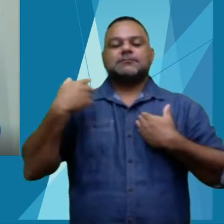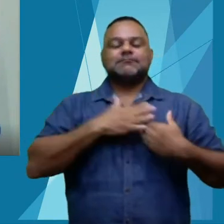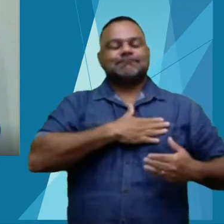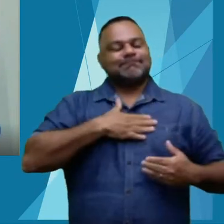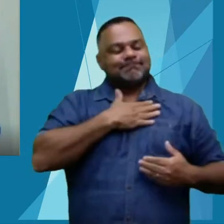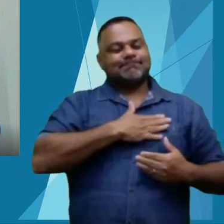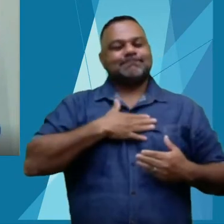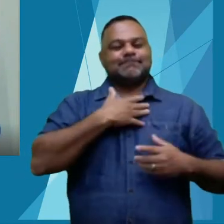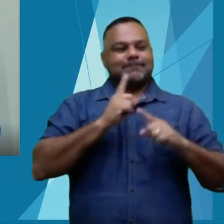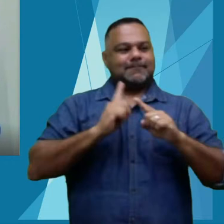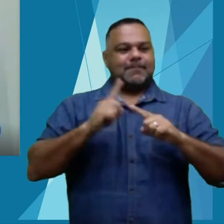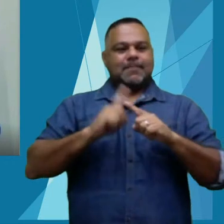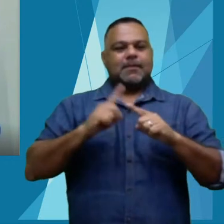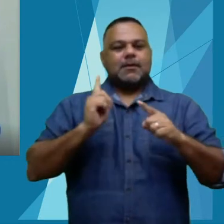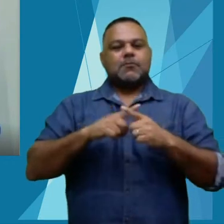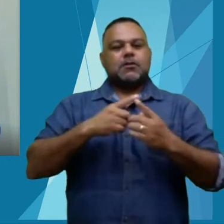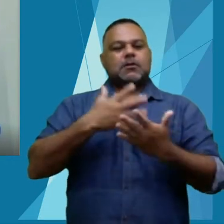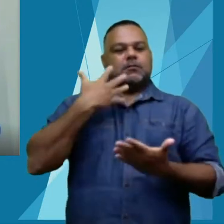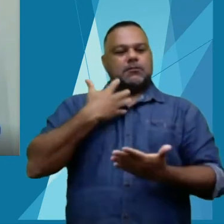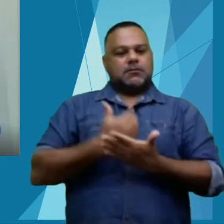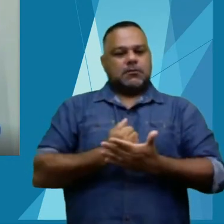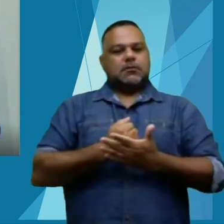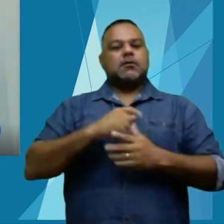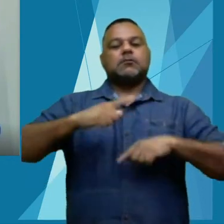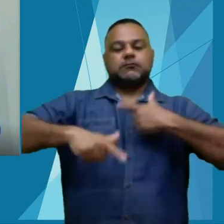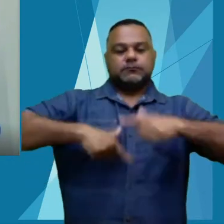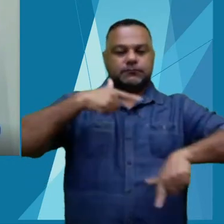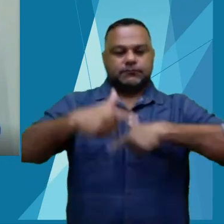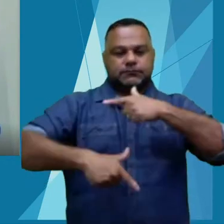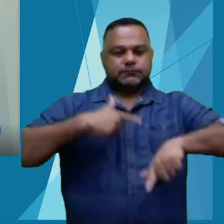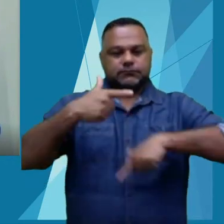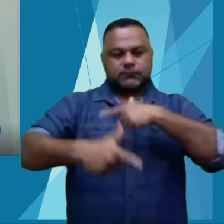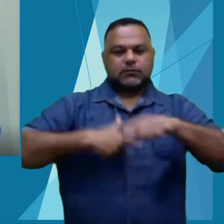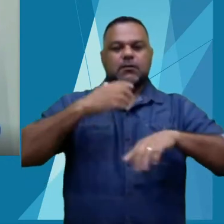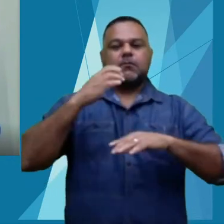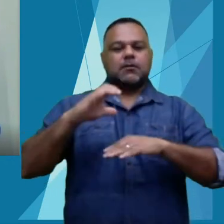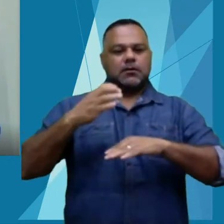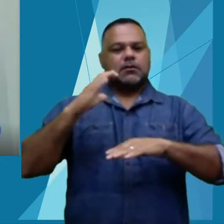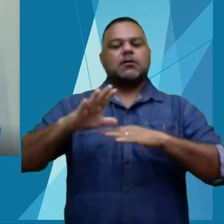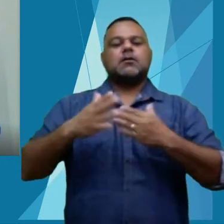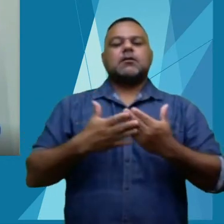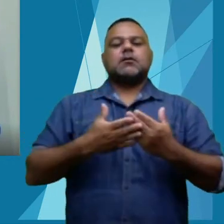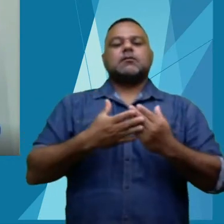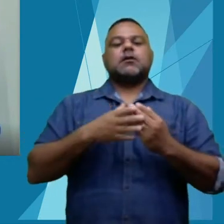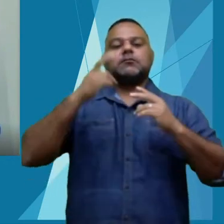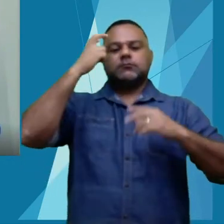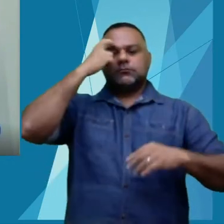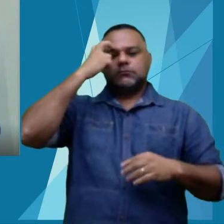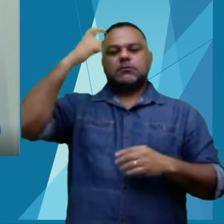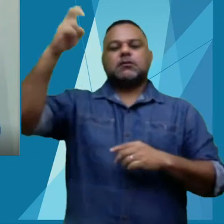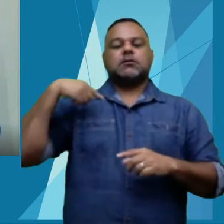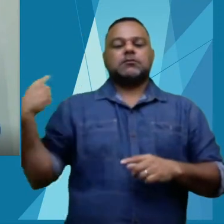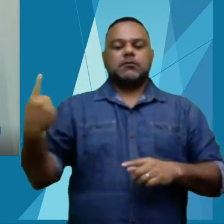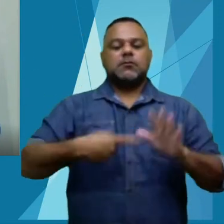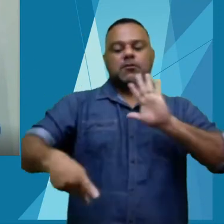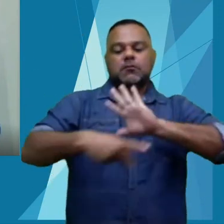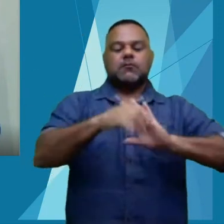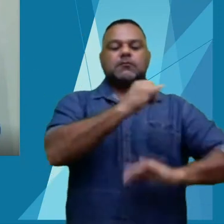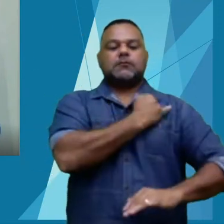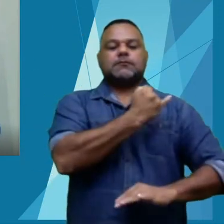porque eterniza um trabalho científico, trabalho intelectual da nossa instituição.